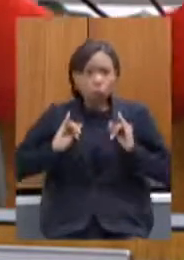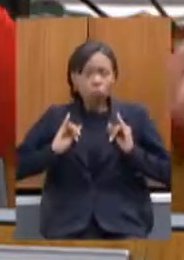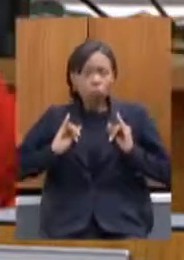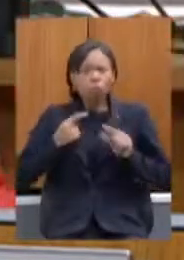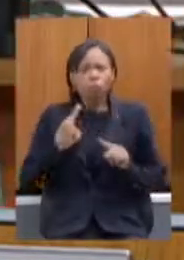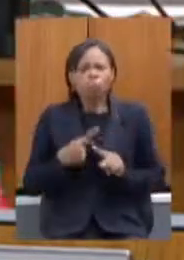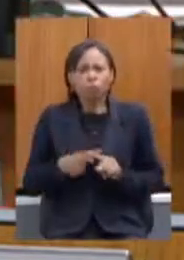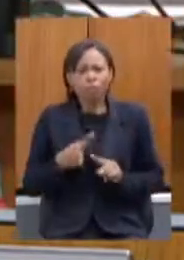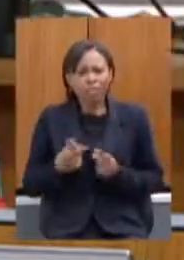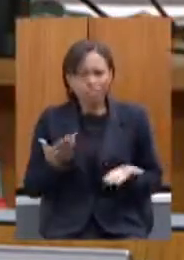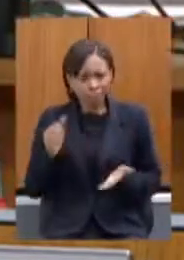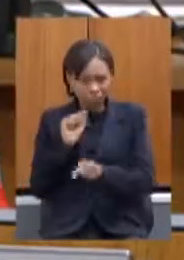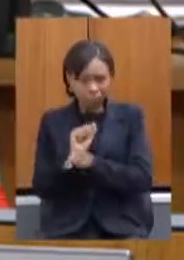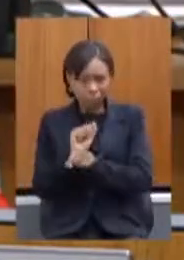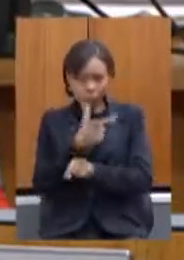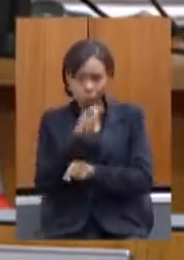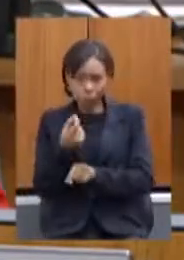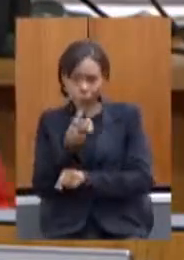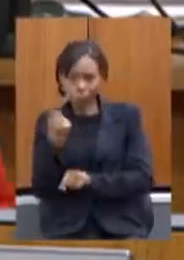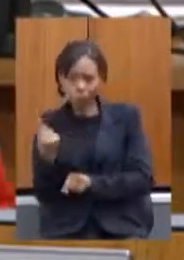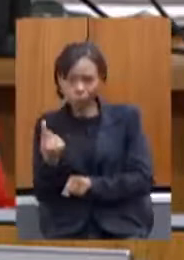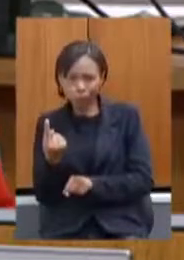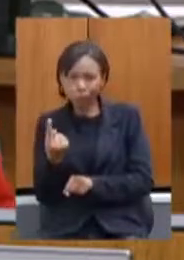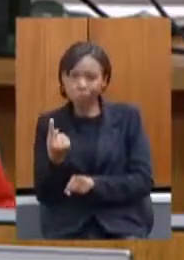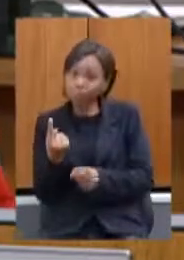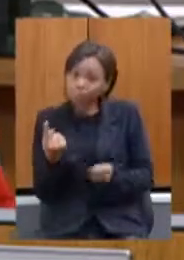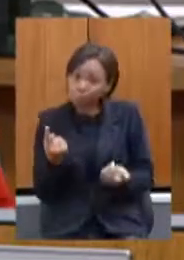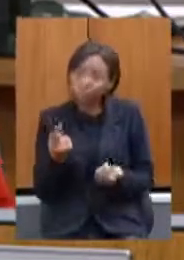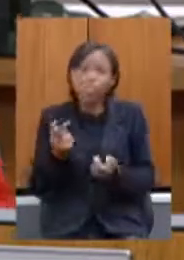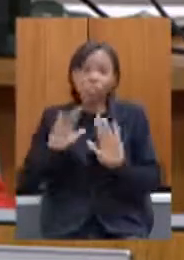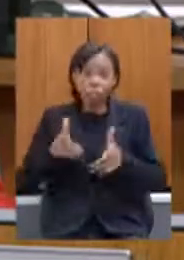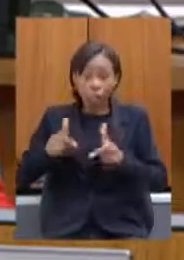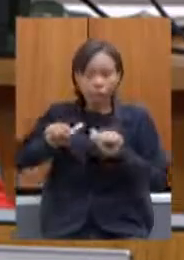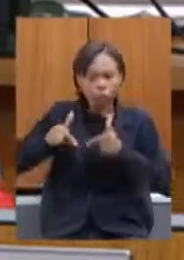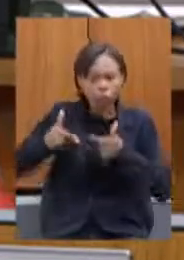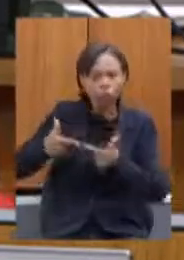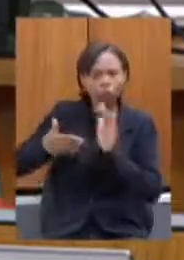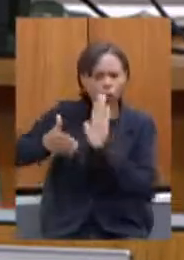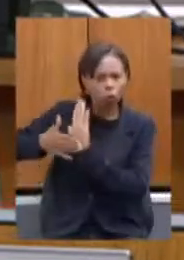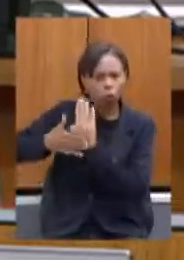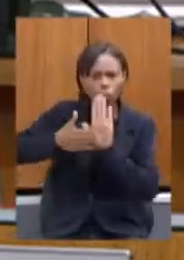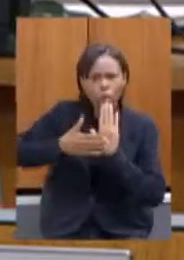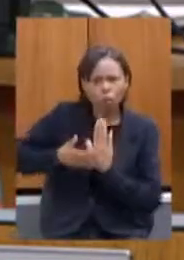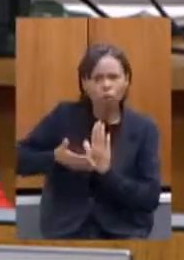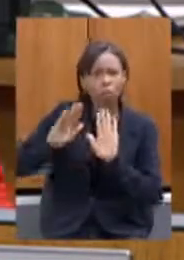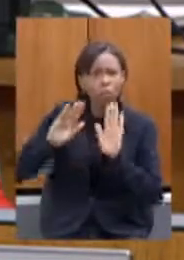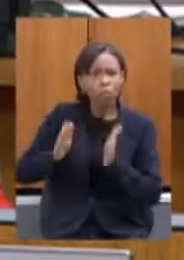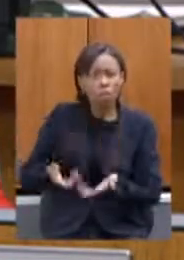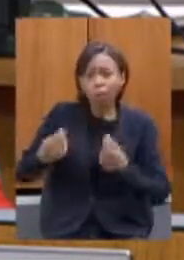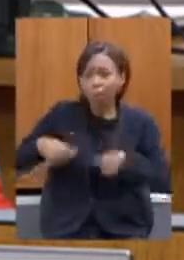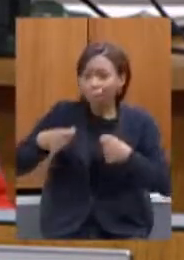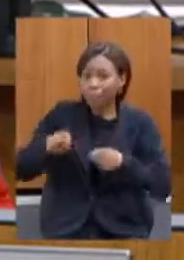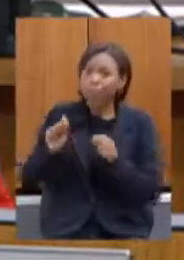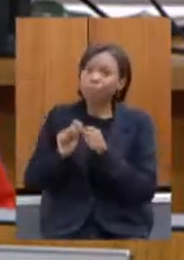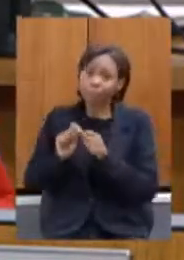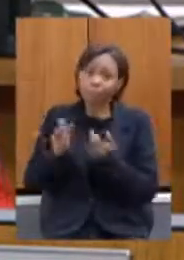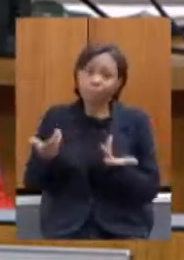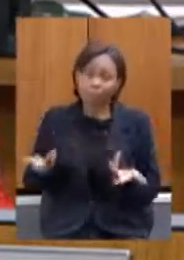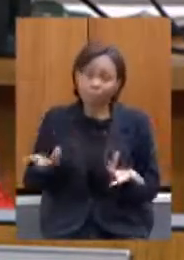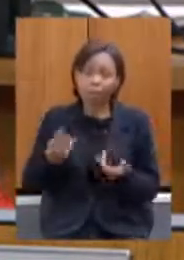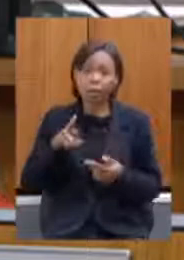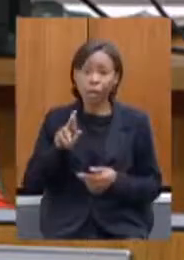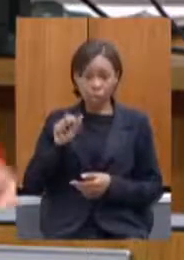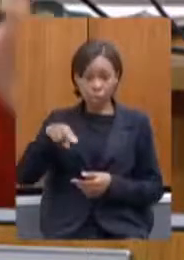esperar 2021? claro que tinha ações proposições questionamentos poderiam ter sido feitas porque de fato a Renova